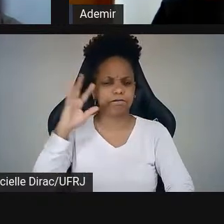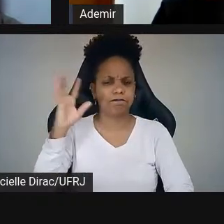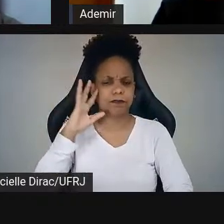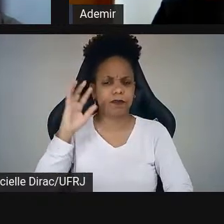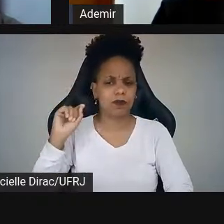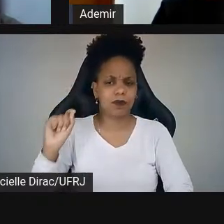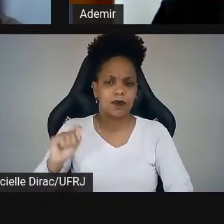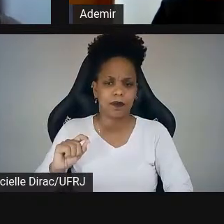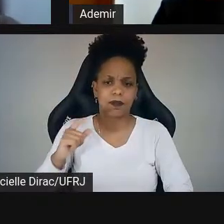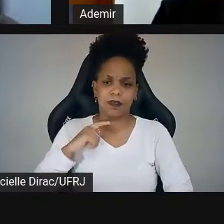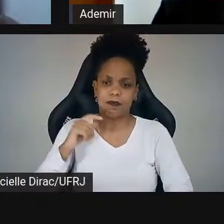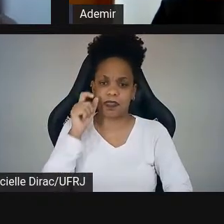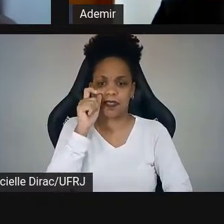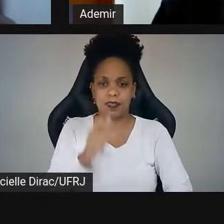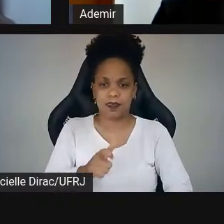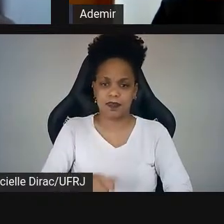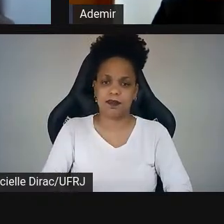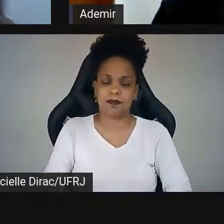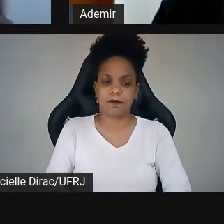aos interesses.